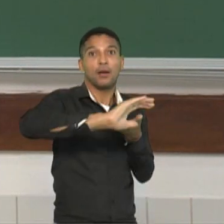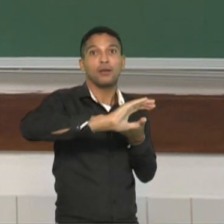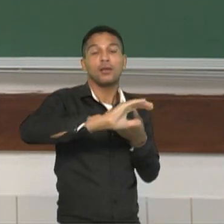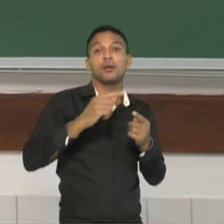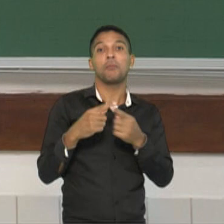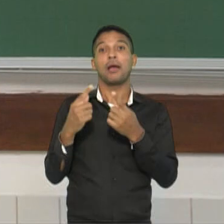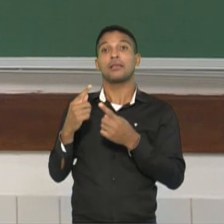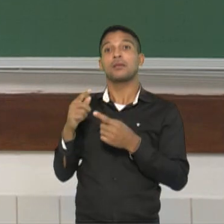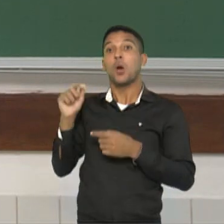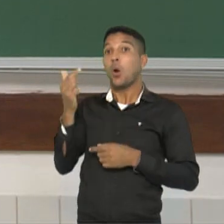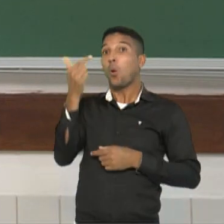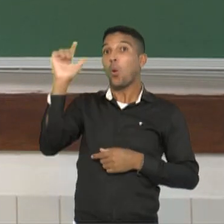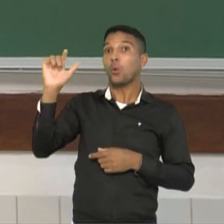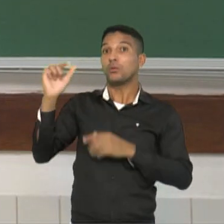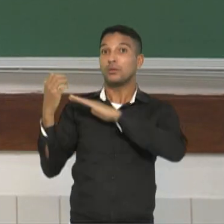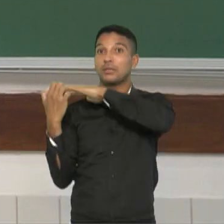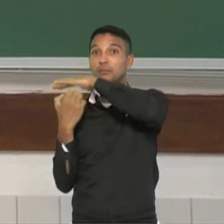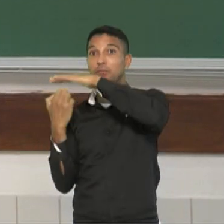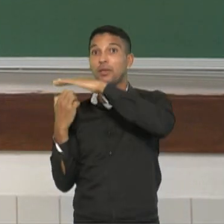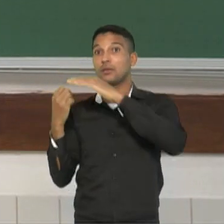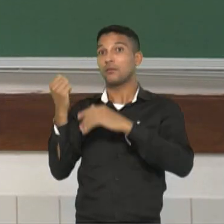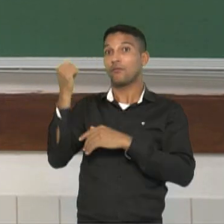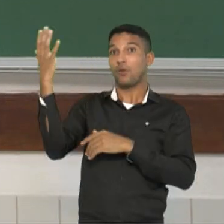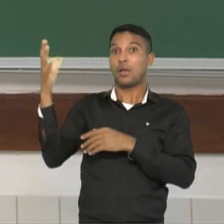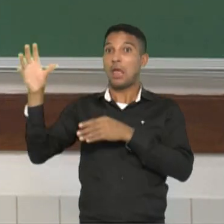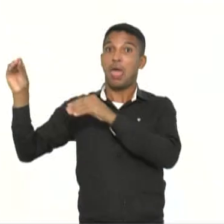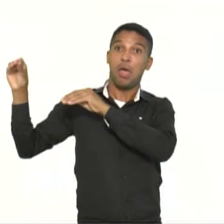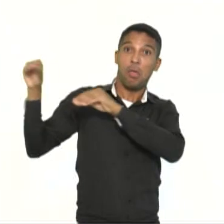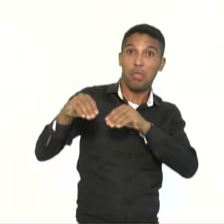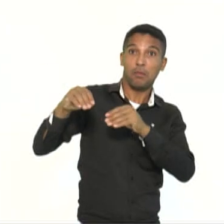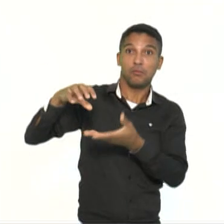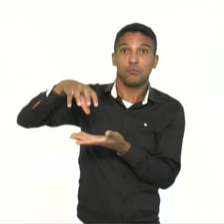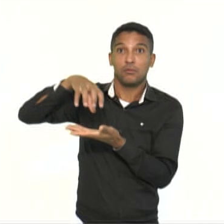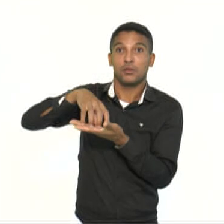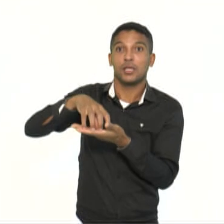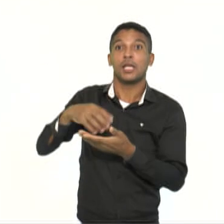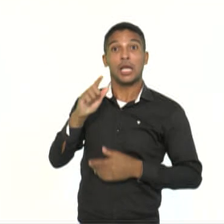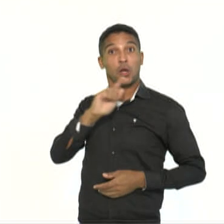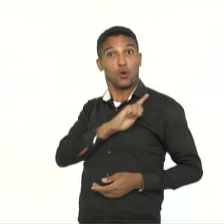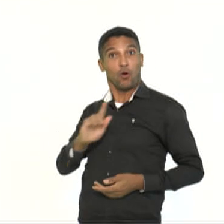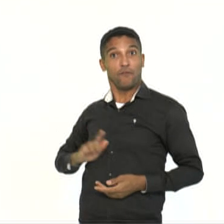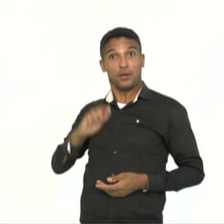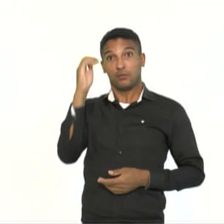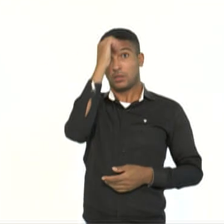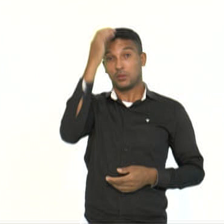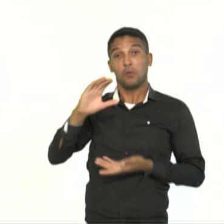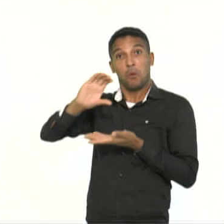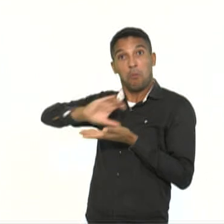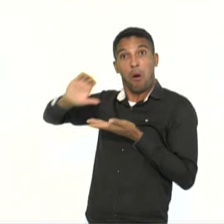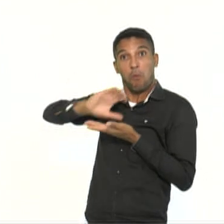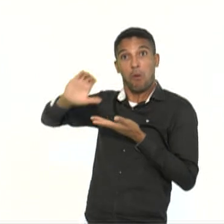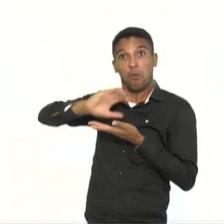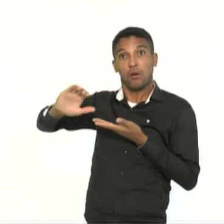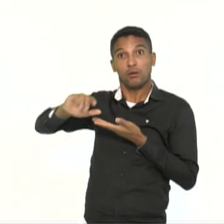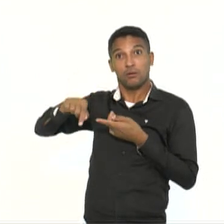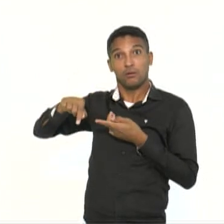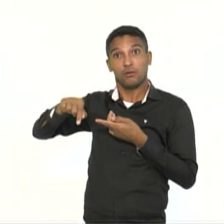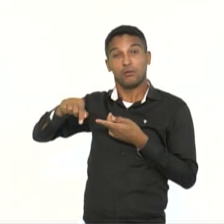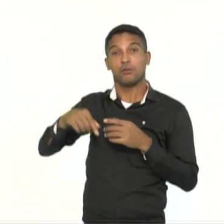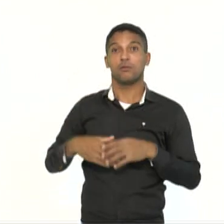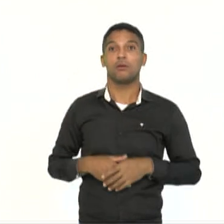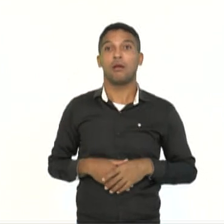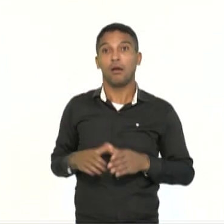época. Bom, avançando um pouquinho, embora essas privatizações, elas tenham, então,